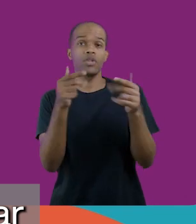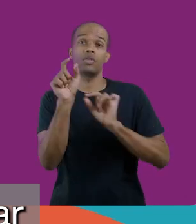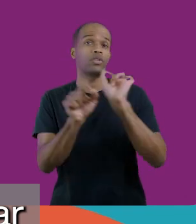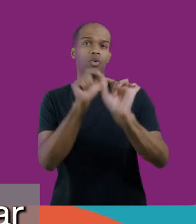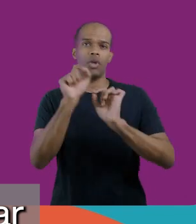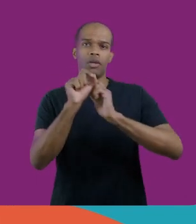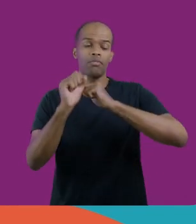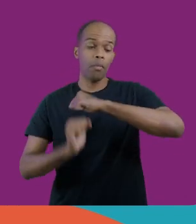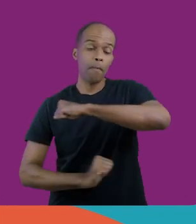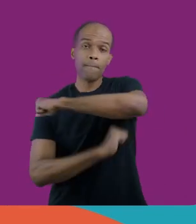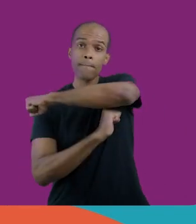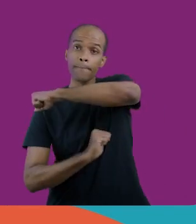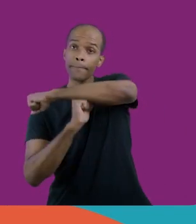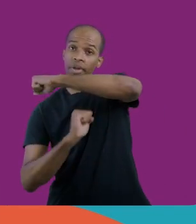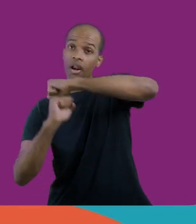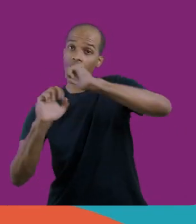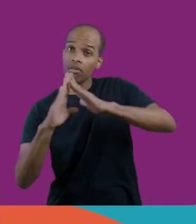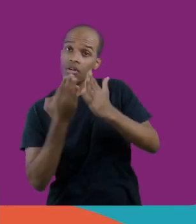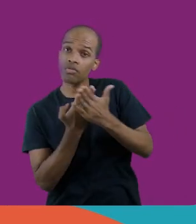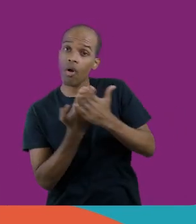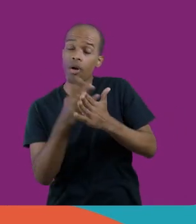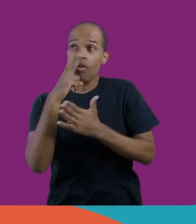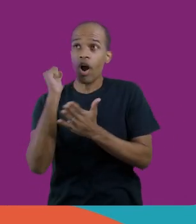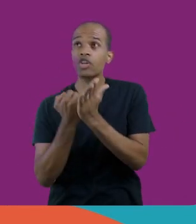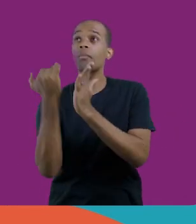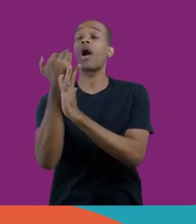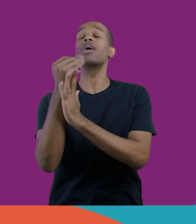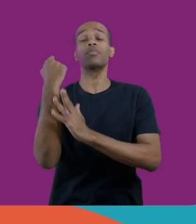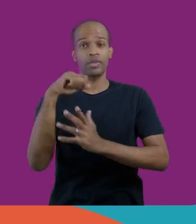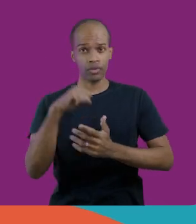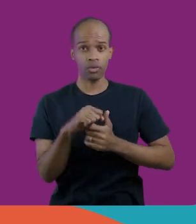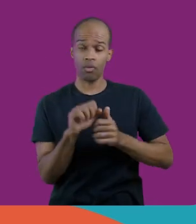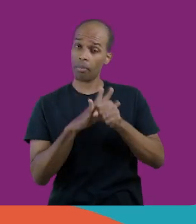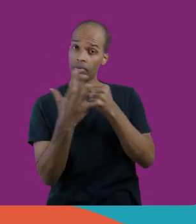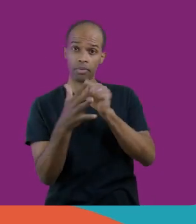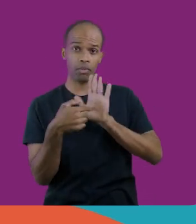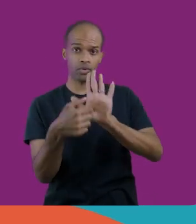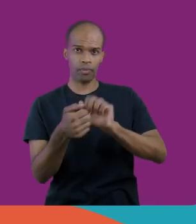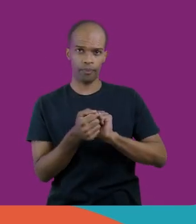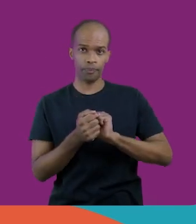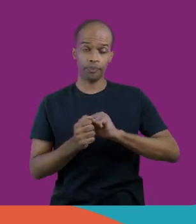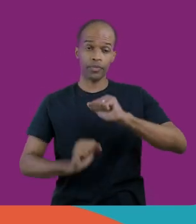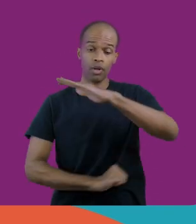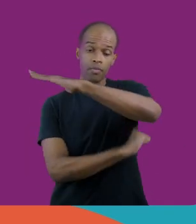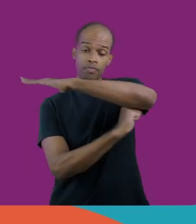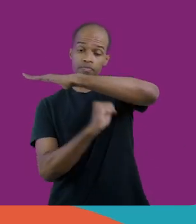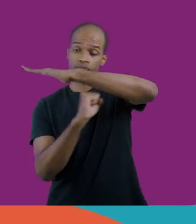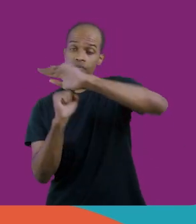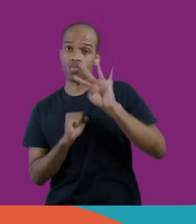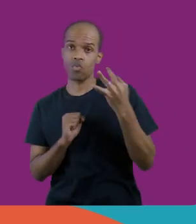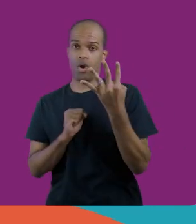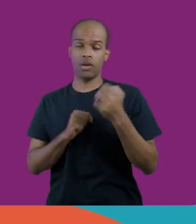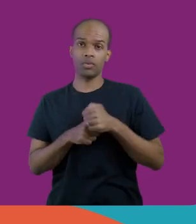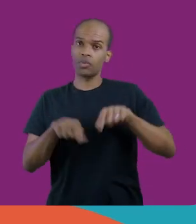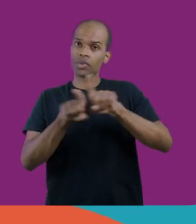fez reforçar os pilares da escola de tempo integral, mais do que nunca. Os quatro pilares